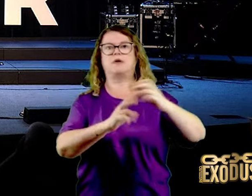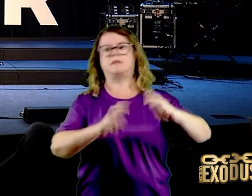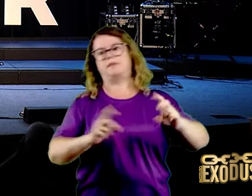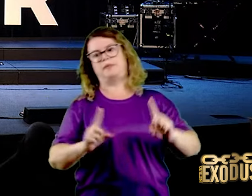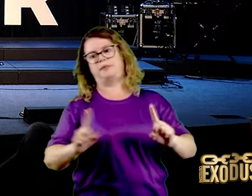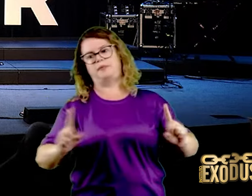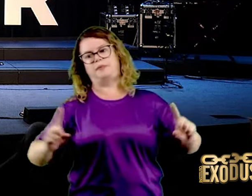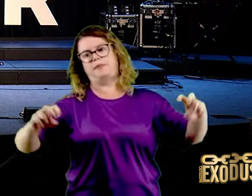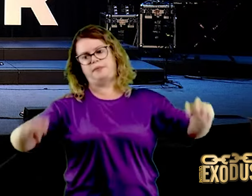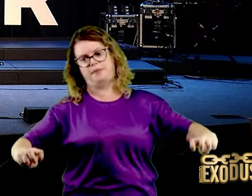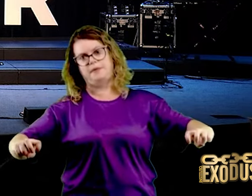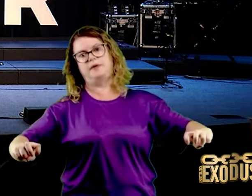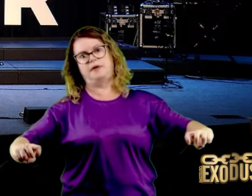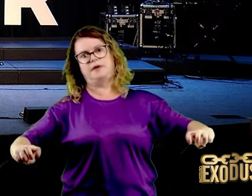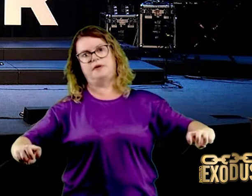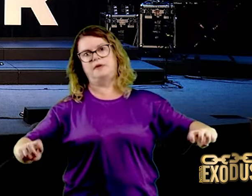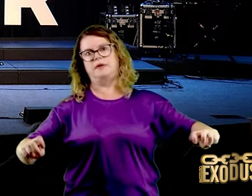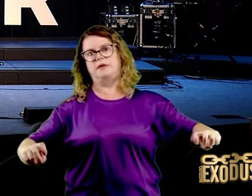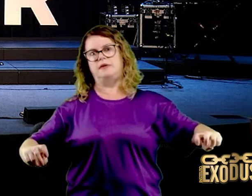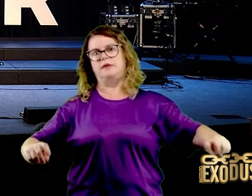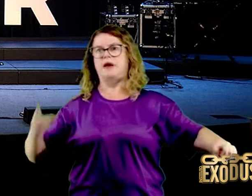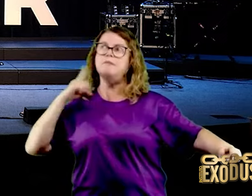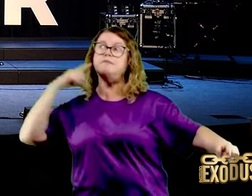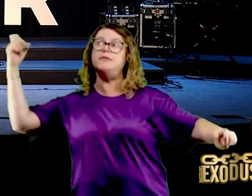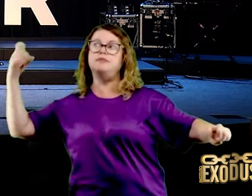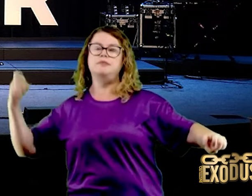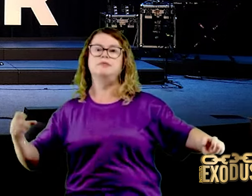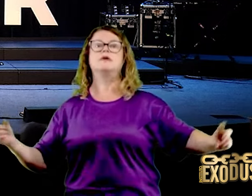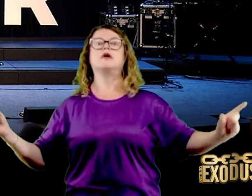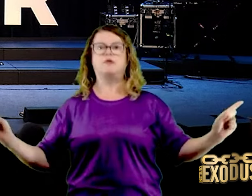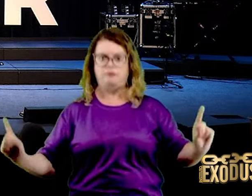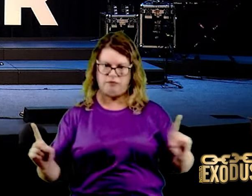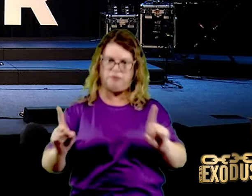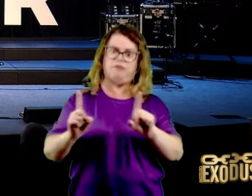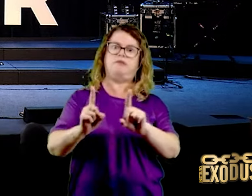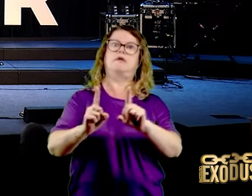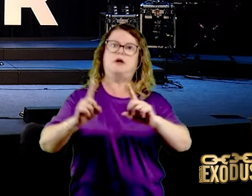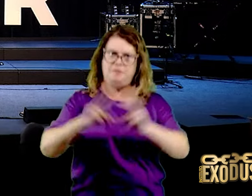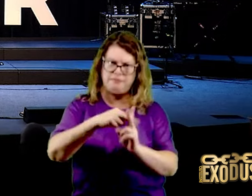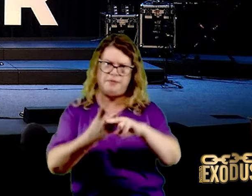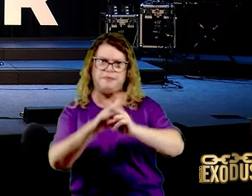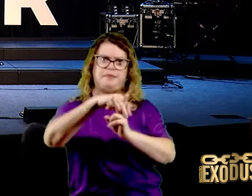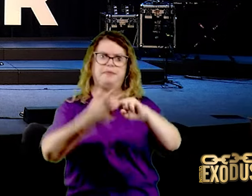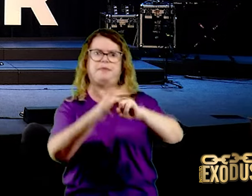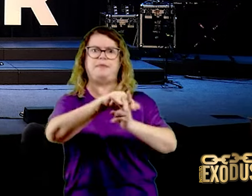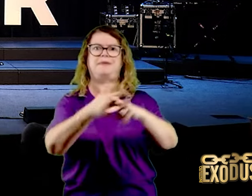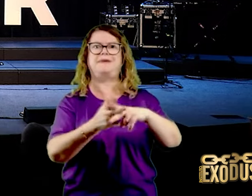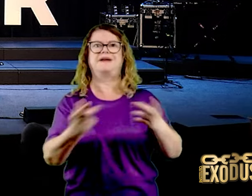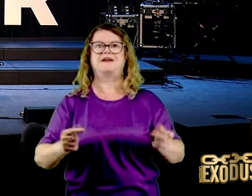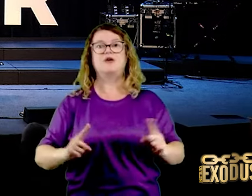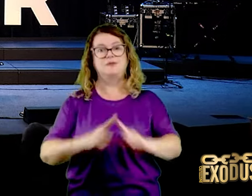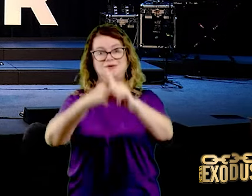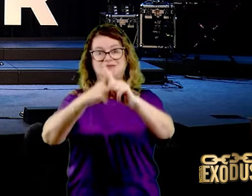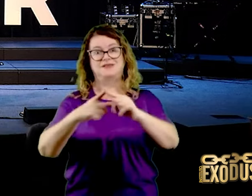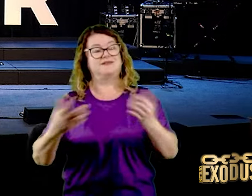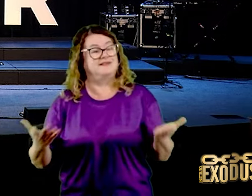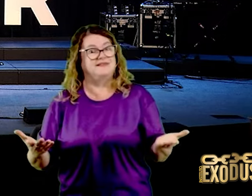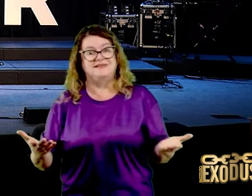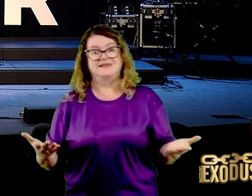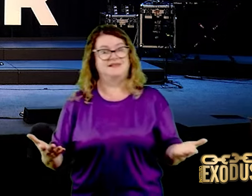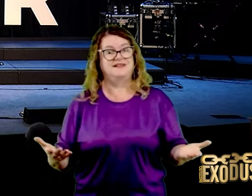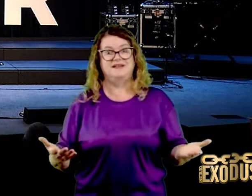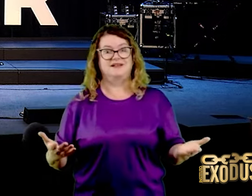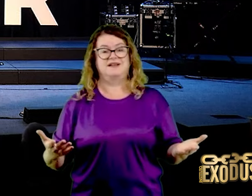um assalto aí. Tem mais outro assalto. A contra-ofensiva é um princípio de você não ficar